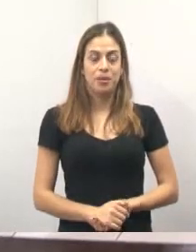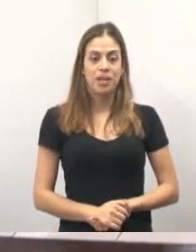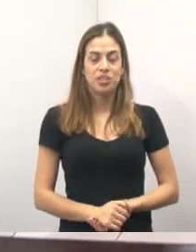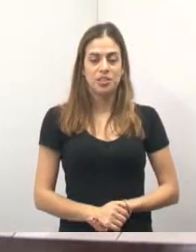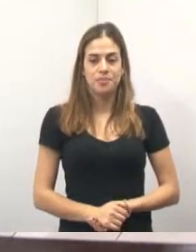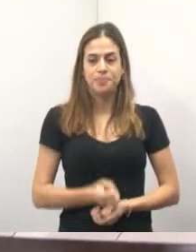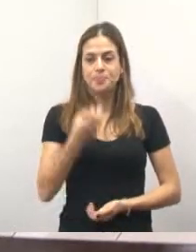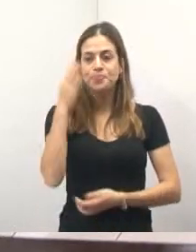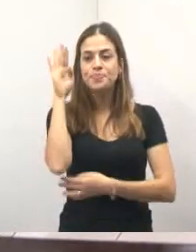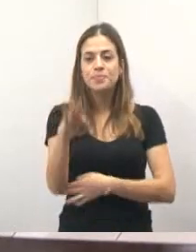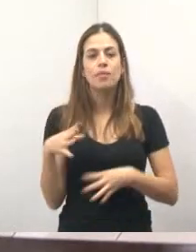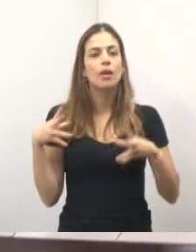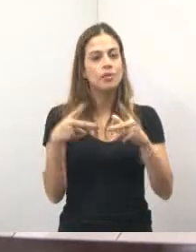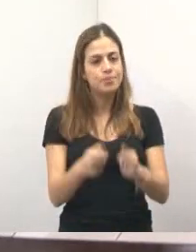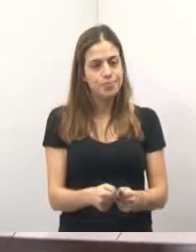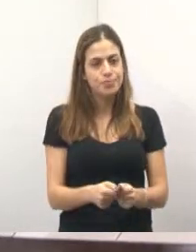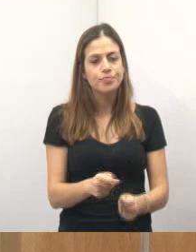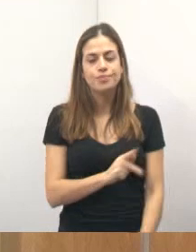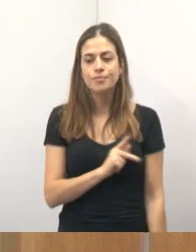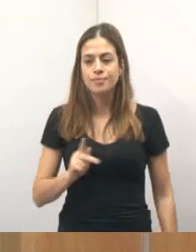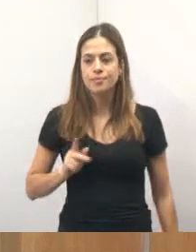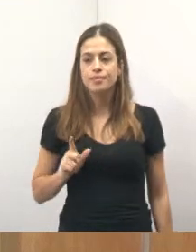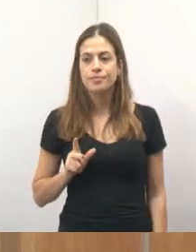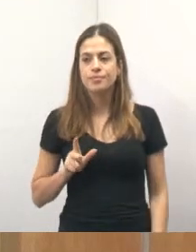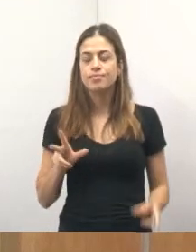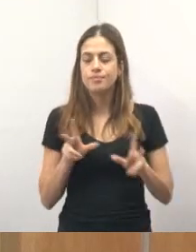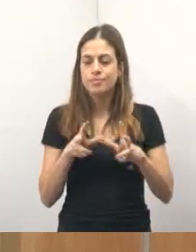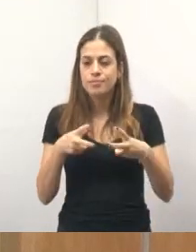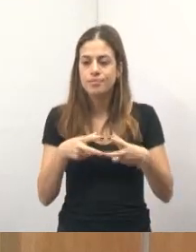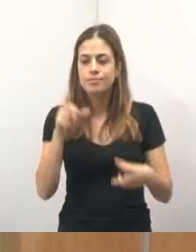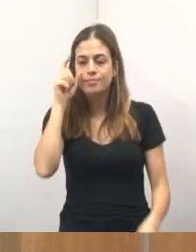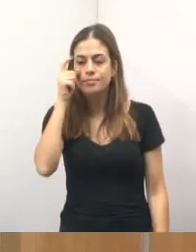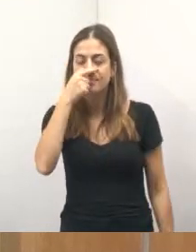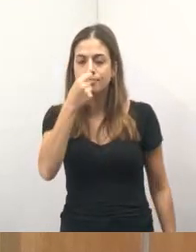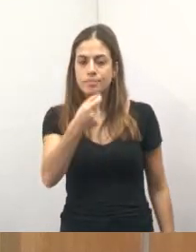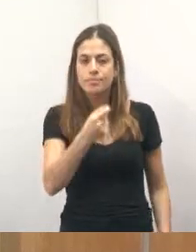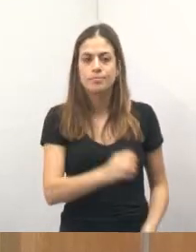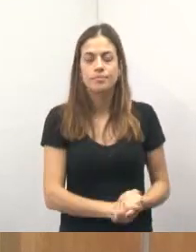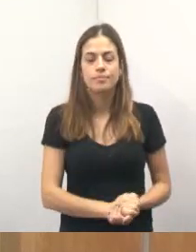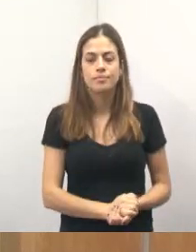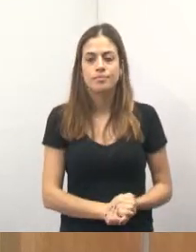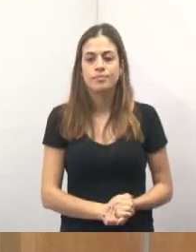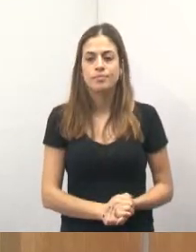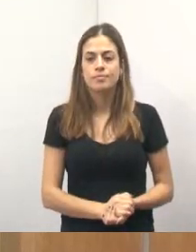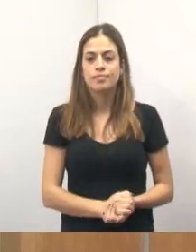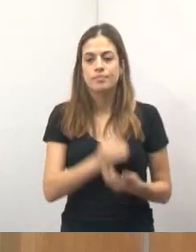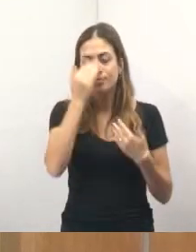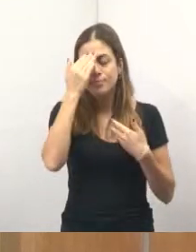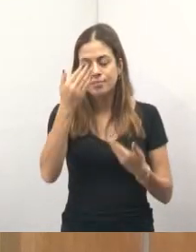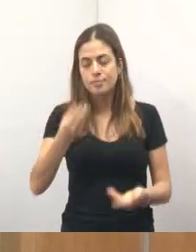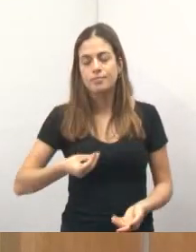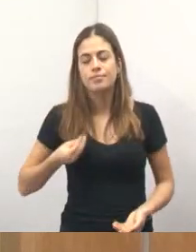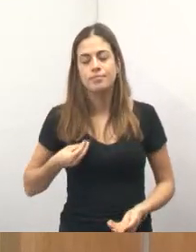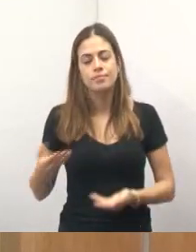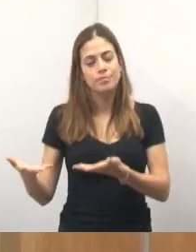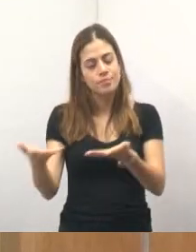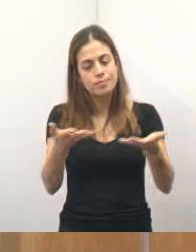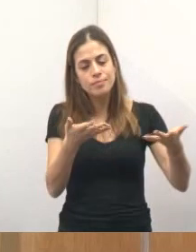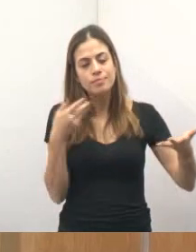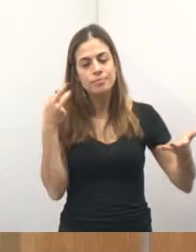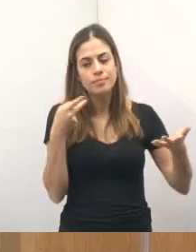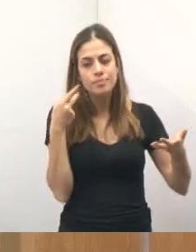Boa tarde a todos, presidente da Câmara Municipal de Jacareí, Abner Rosa, a qual agradeço a presidente de todos os vereadores,